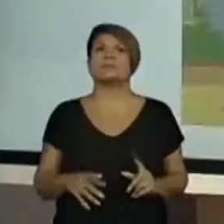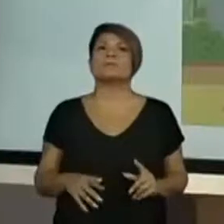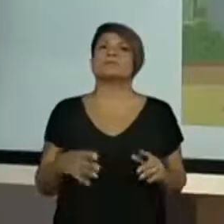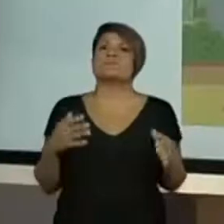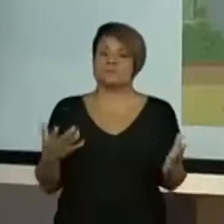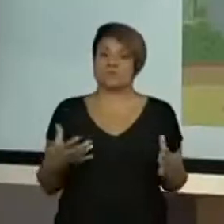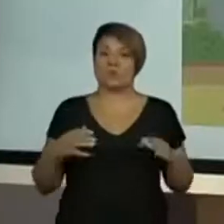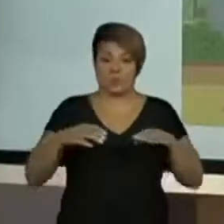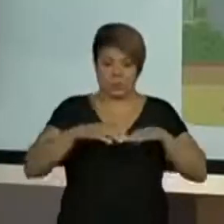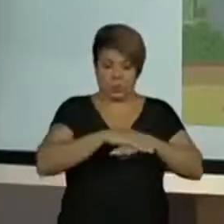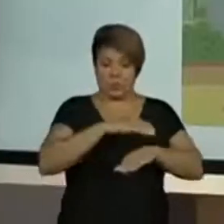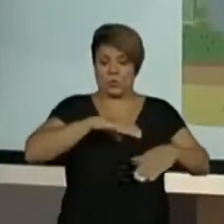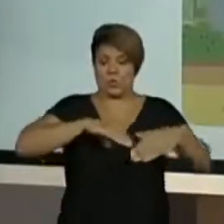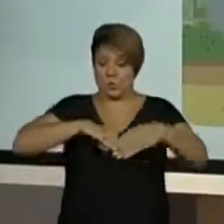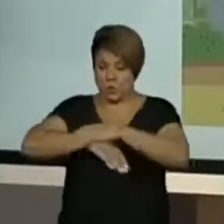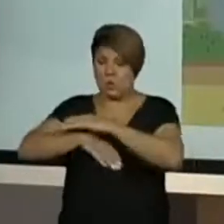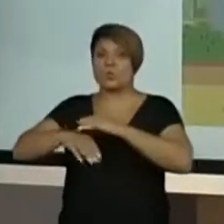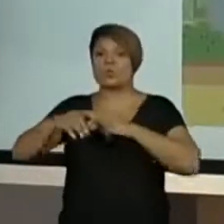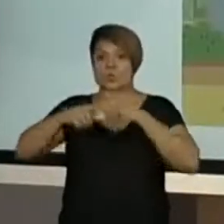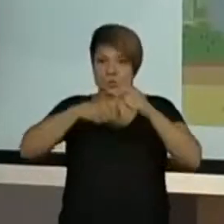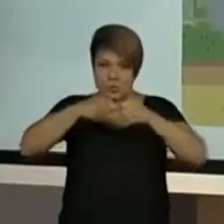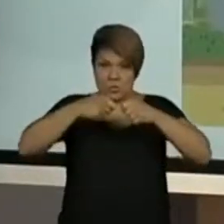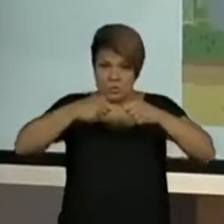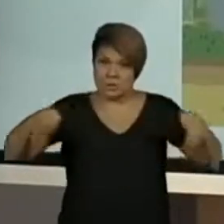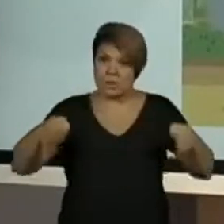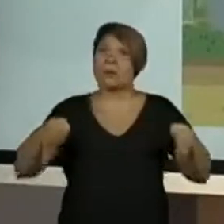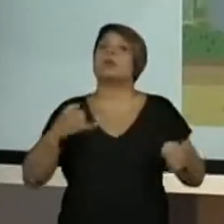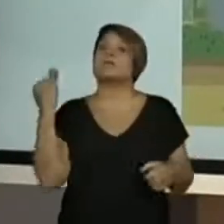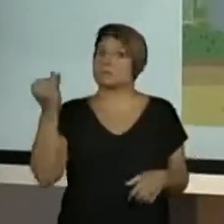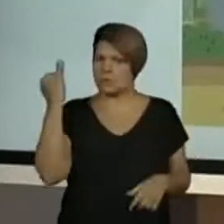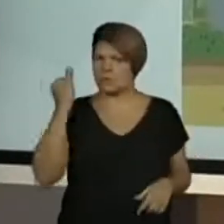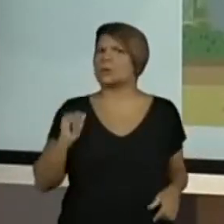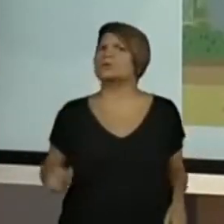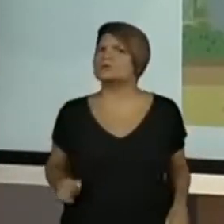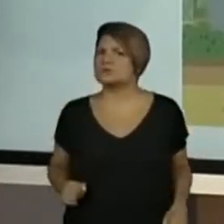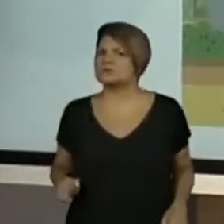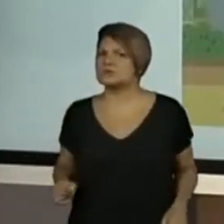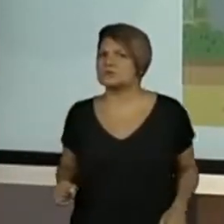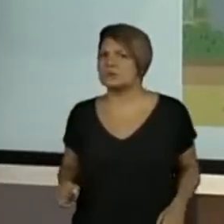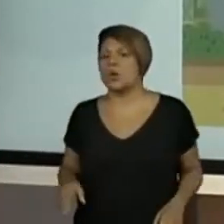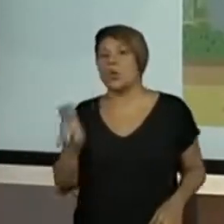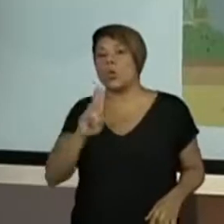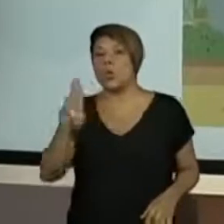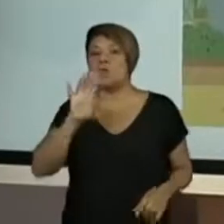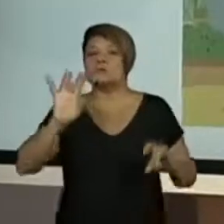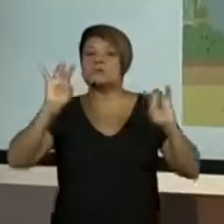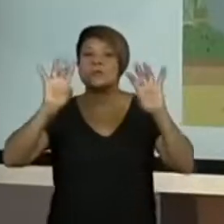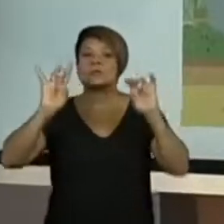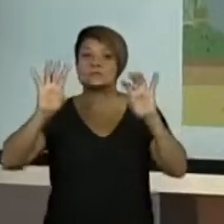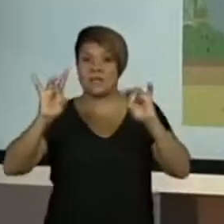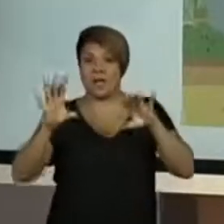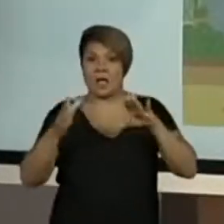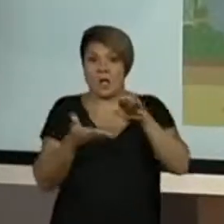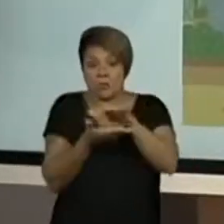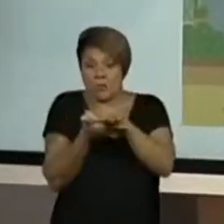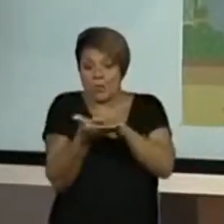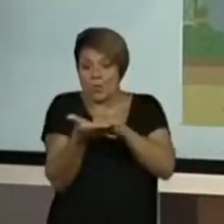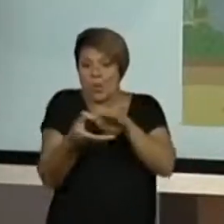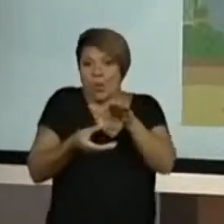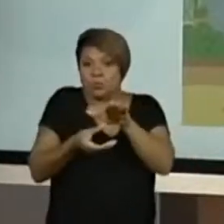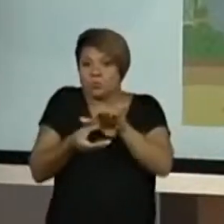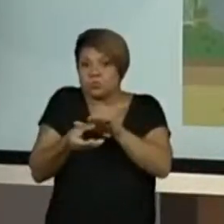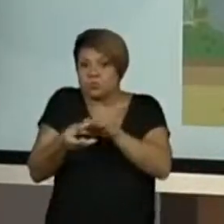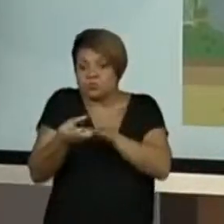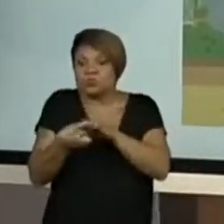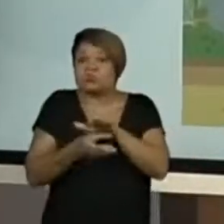o tênis para o skatista também é muito importante. Normalmente, eles usam um tênis com solado bem encorpado, bem